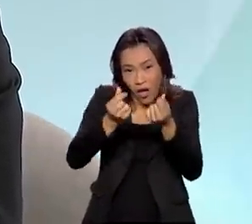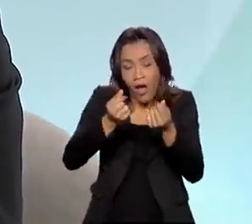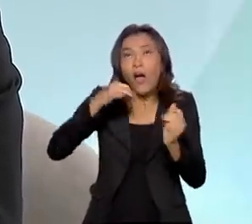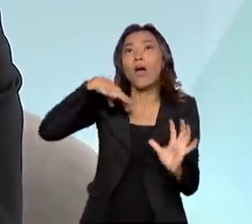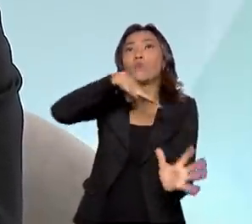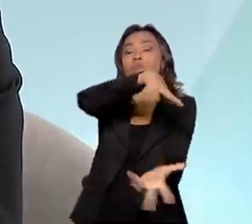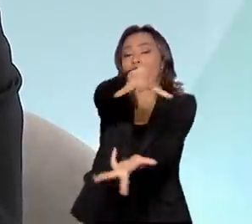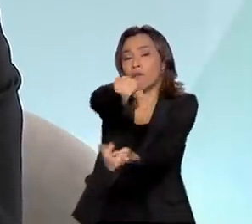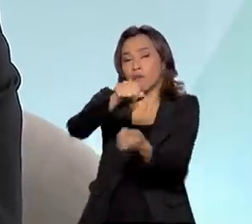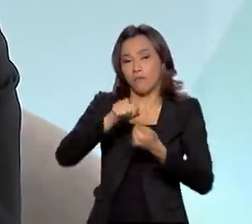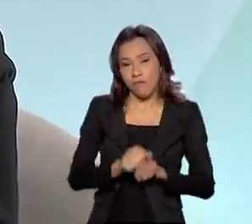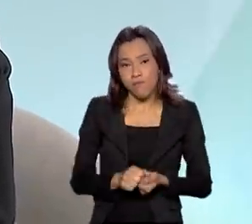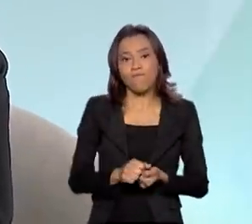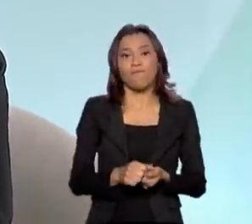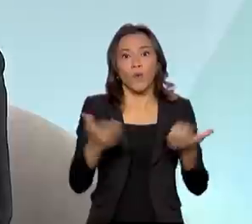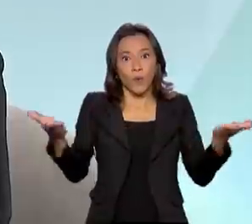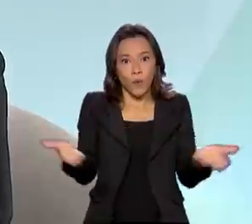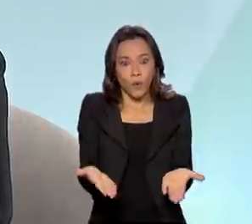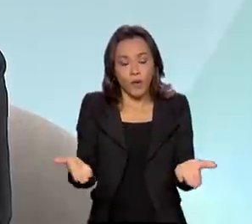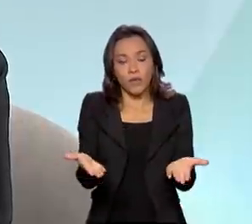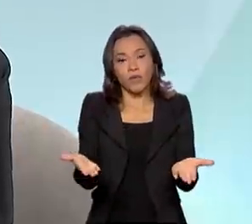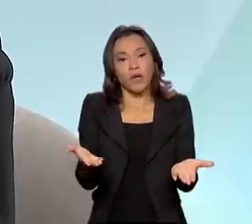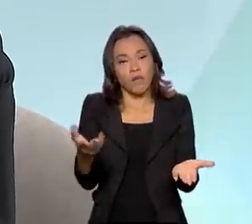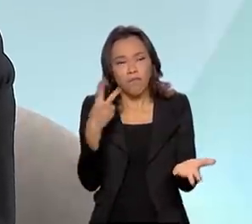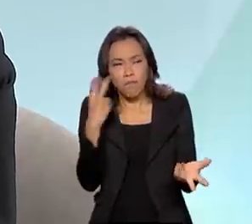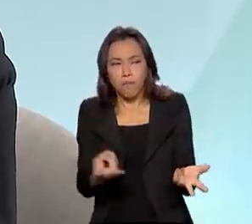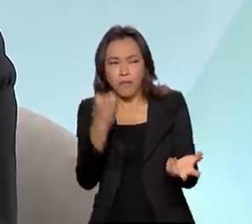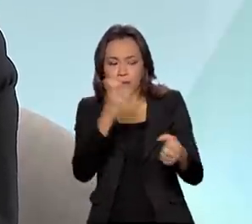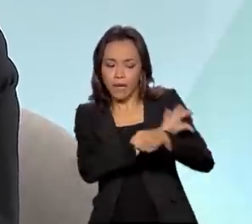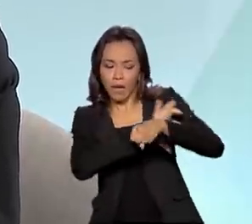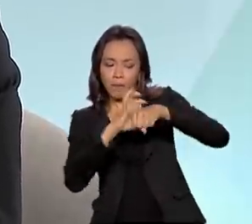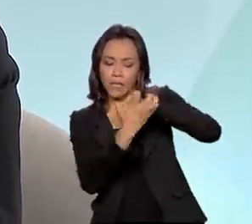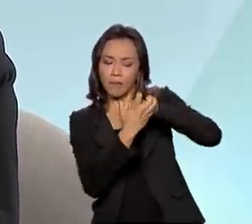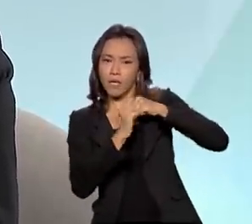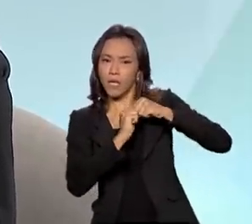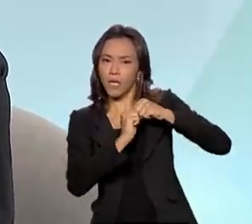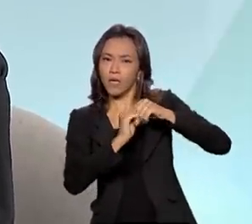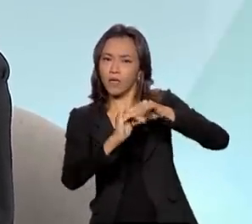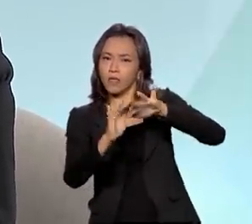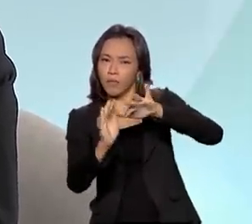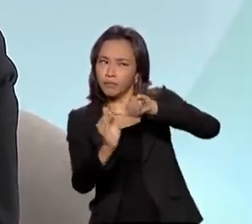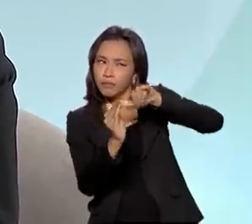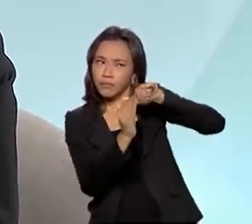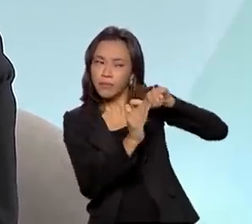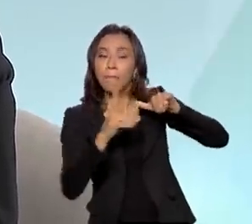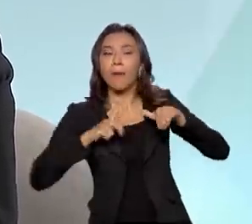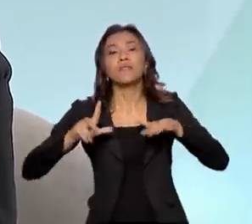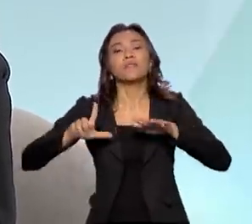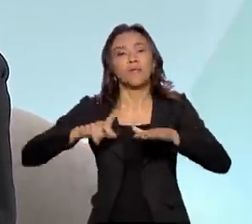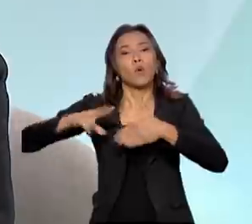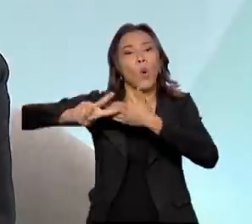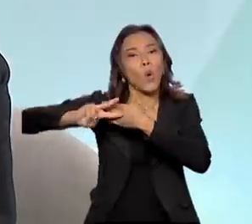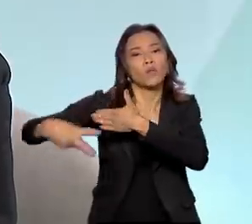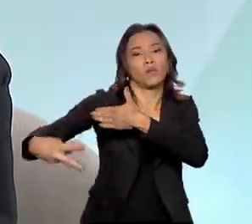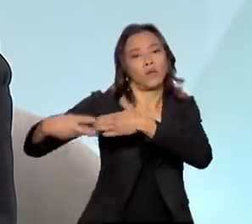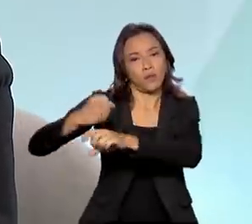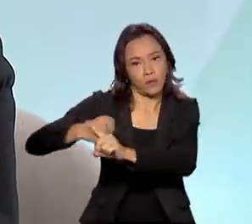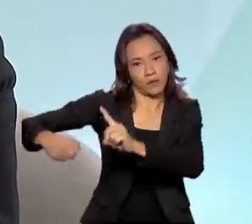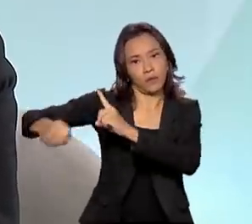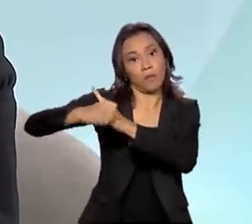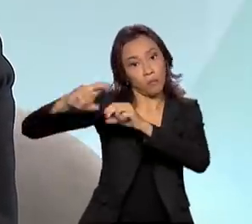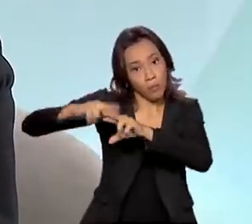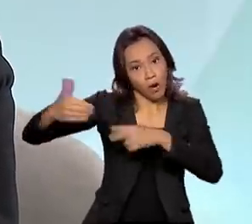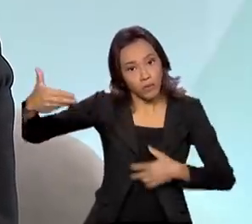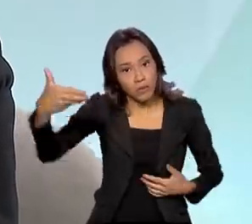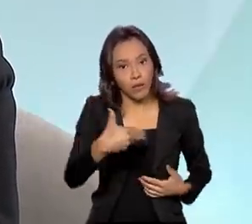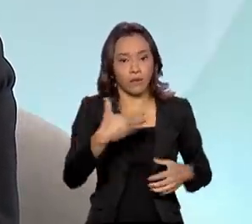você verifica hoje que a pandemia está passando, mas os efeitos sociais da pandemia não estão passando. Temos uma população que necessita, sim, de cada